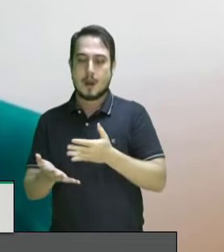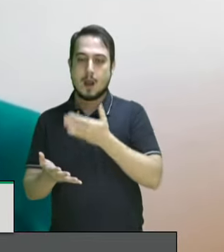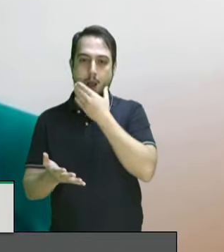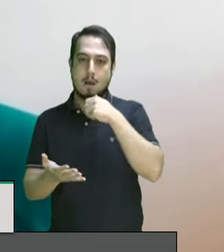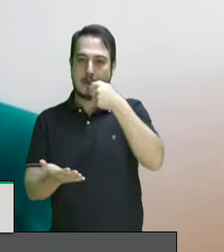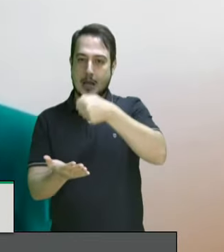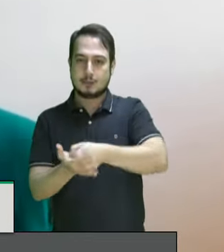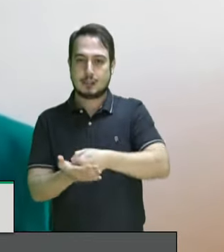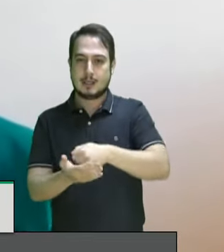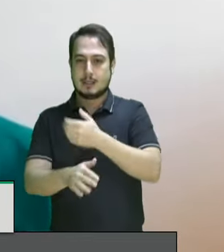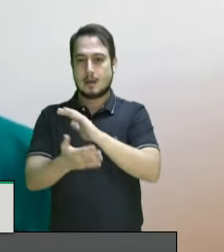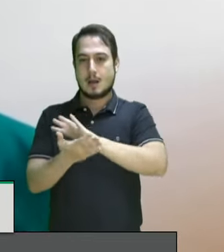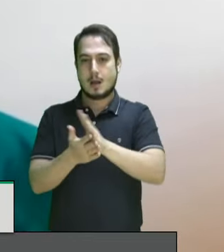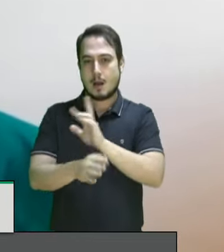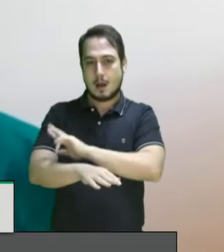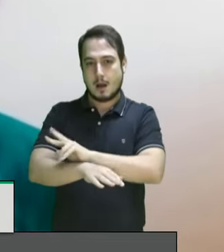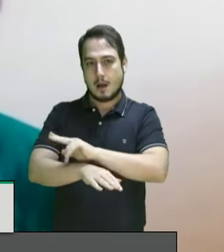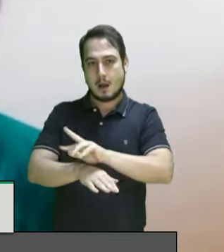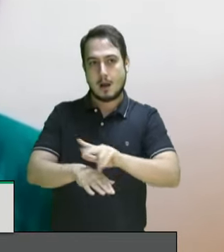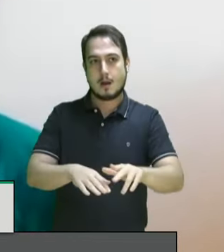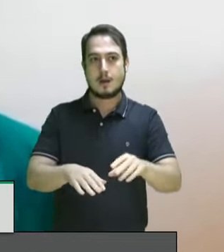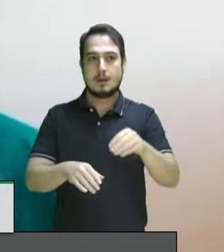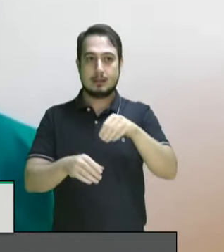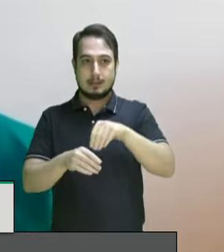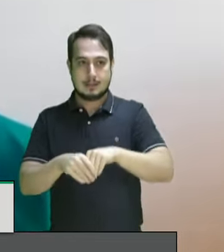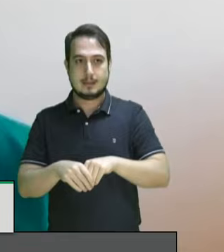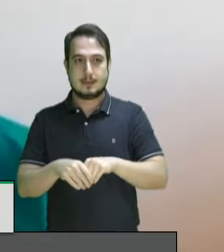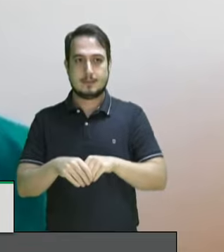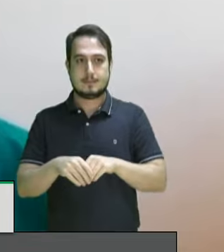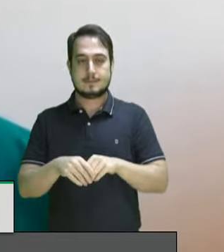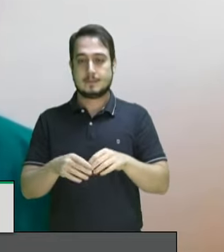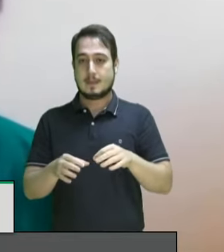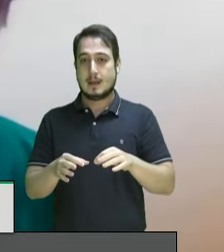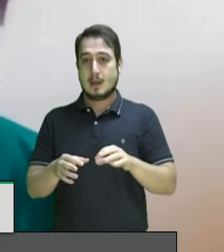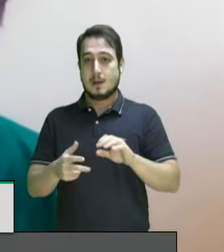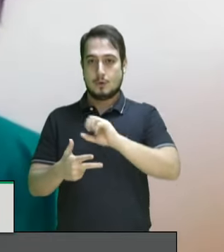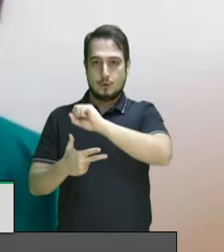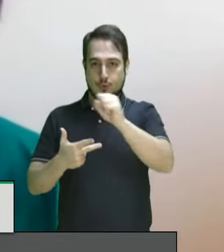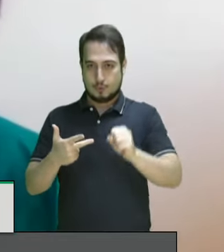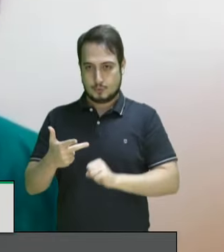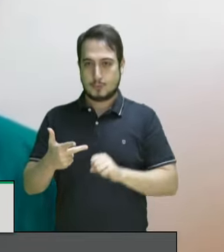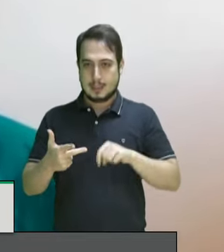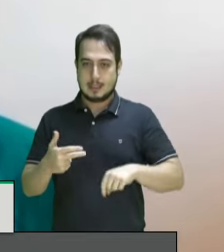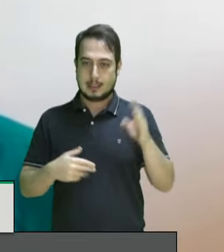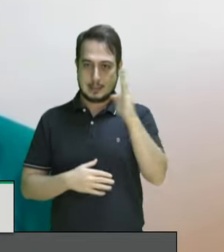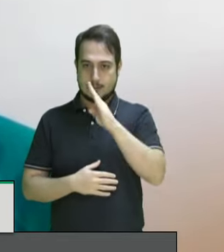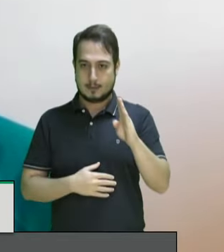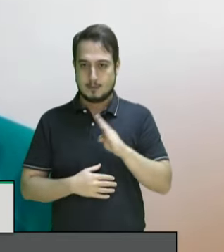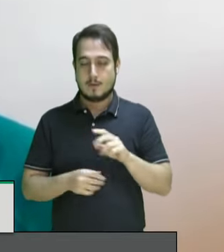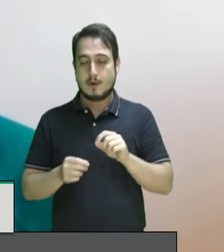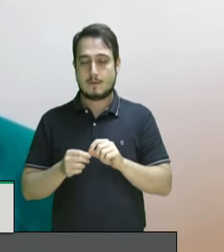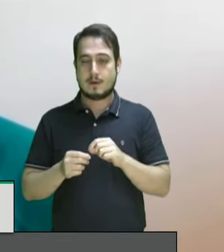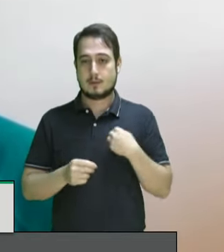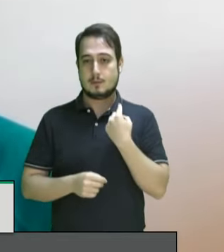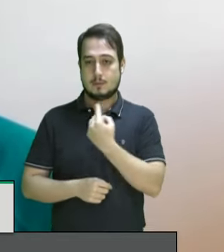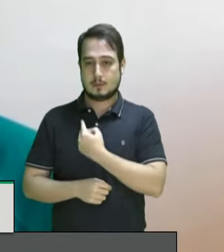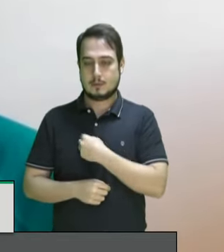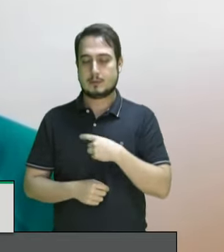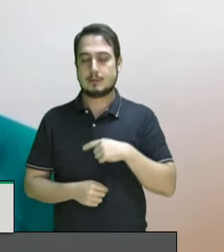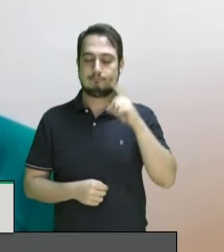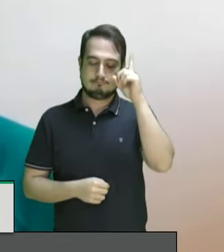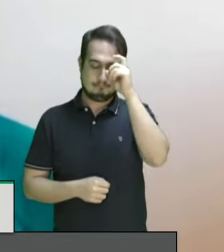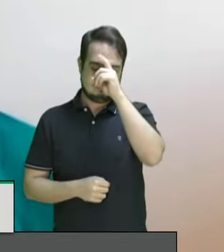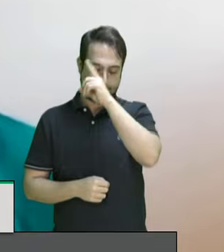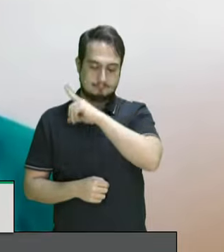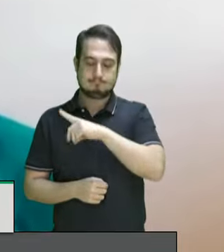ao mesmo tempo, propagado nas tribunas dos poderes desta nação, faz com que a gente tenha dificuldade